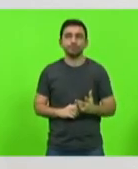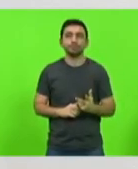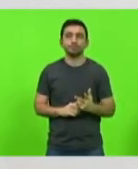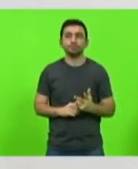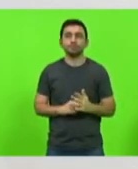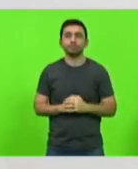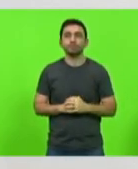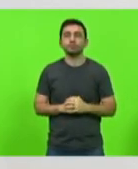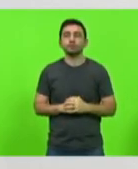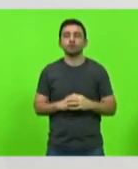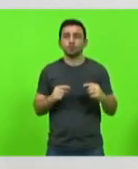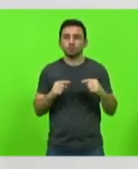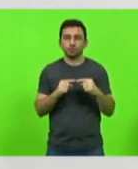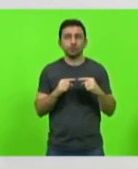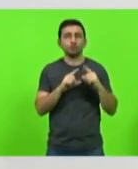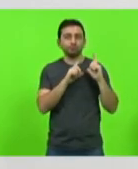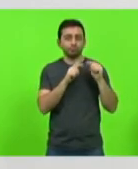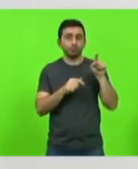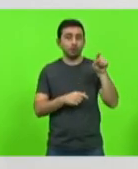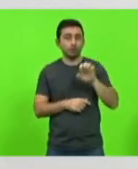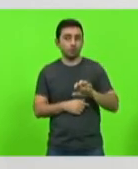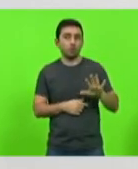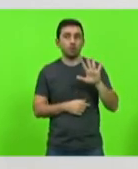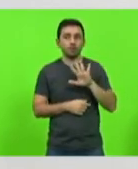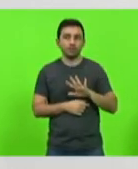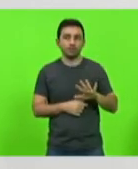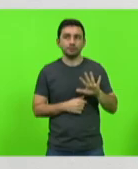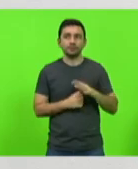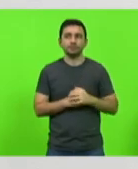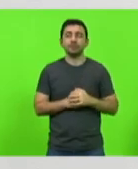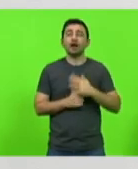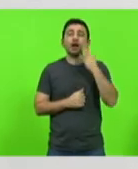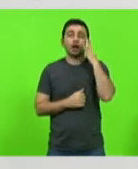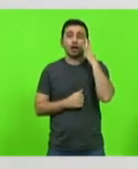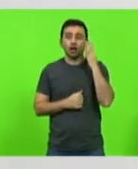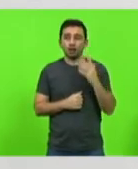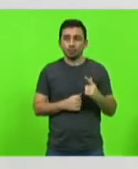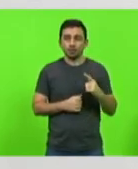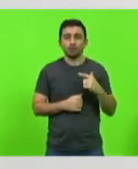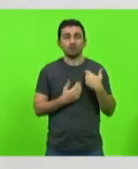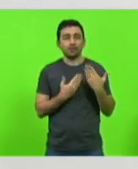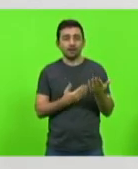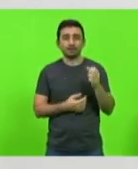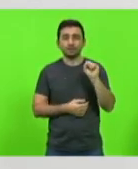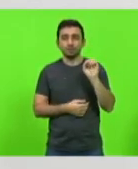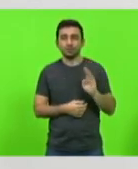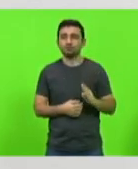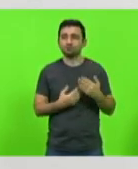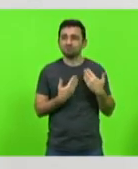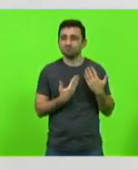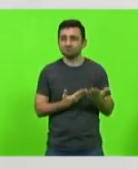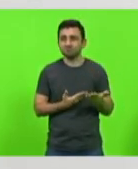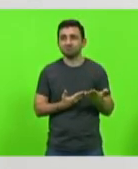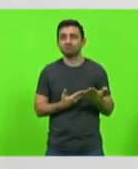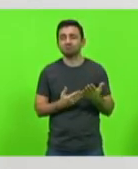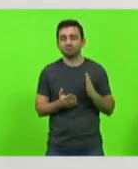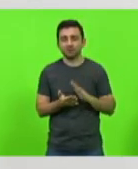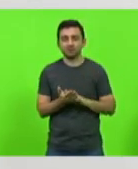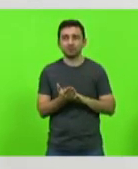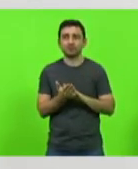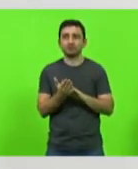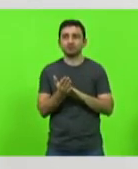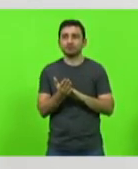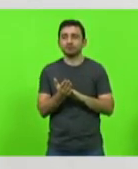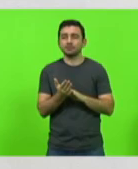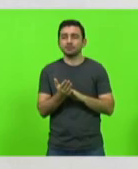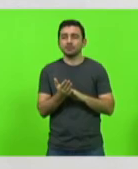descendência europeia então amanhã São Bento está de parabéns todo o